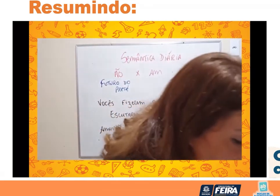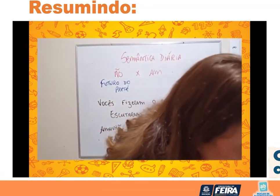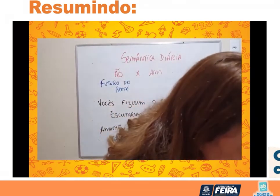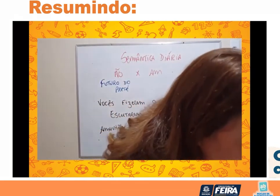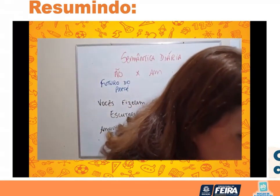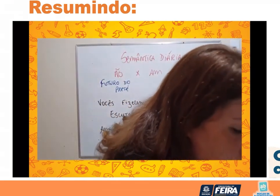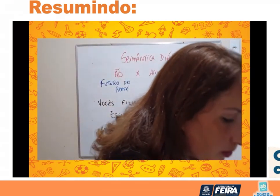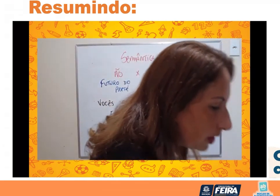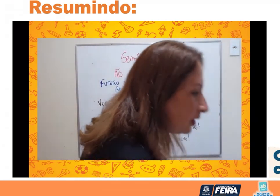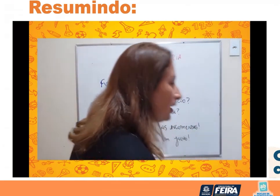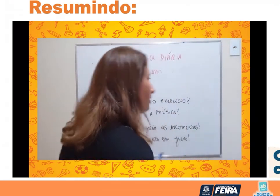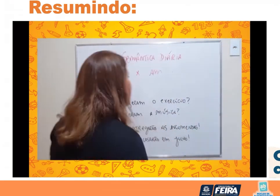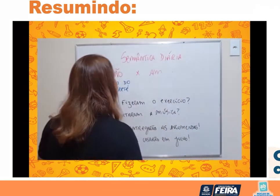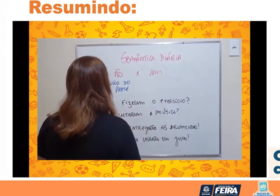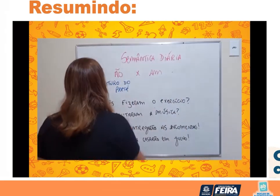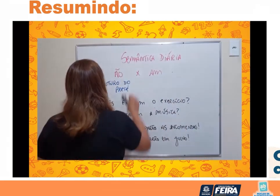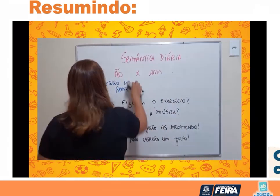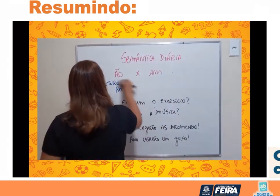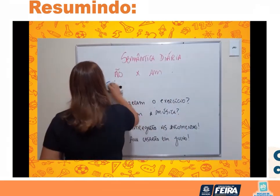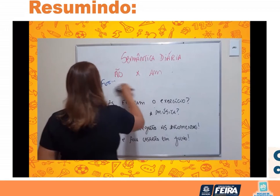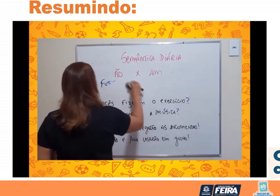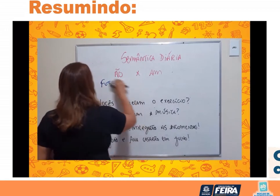Eu vou dizer de novo o que que é.